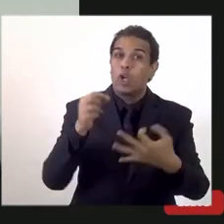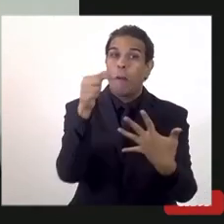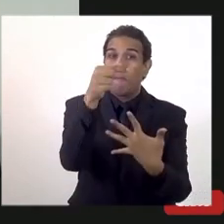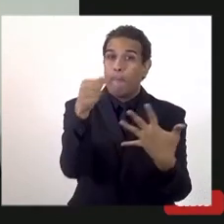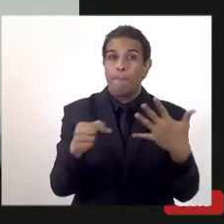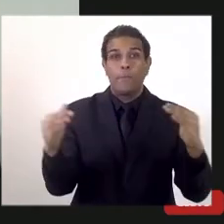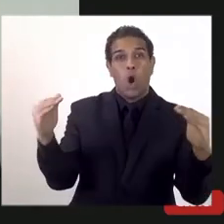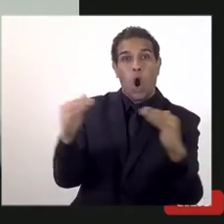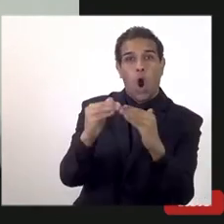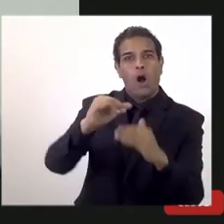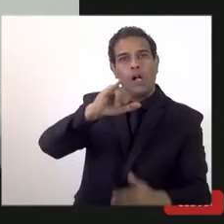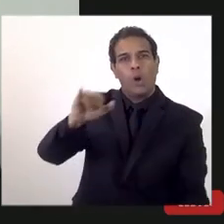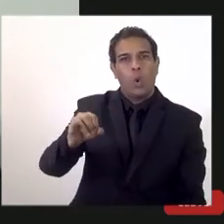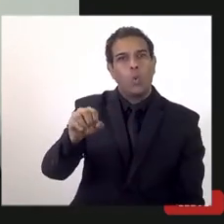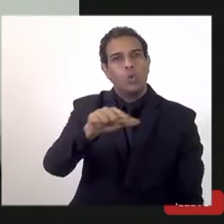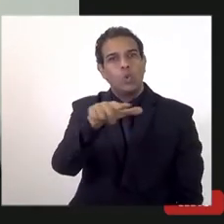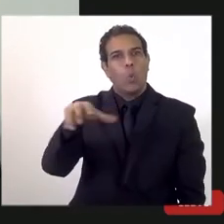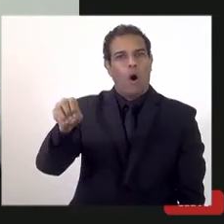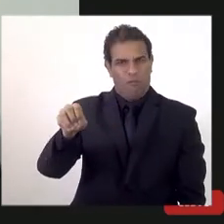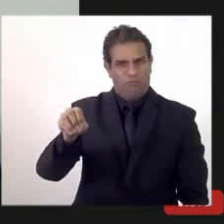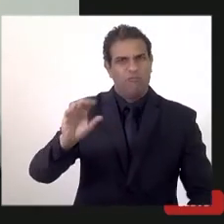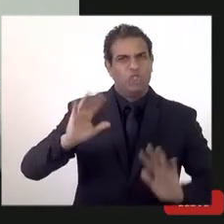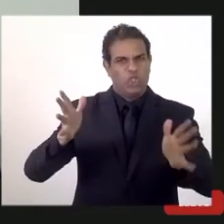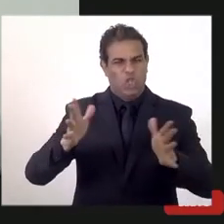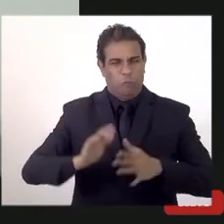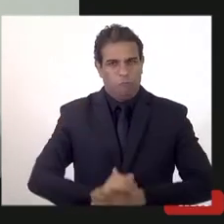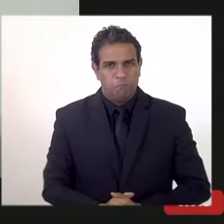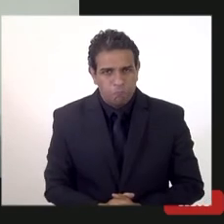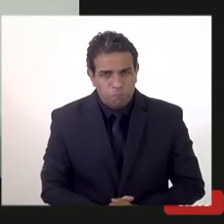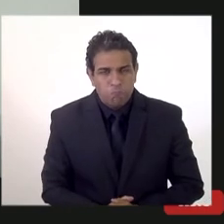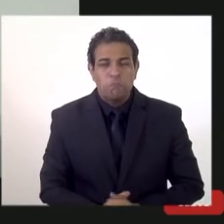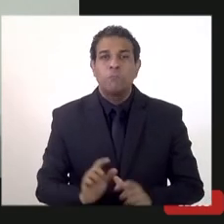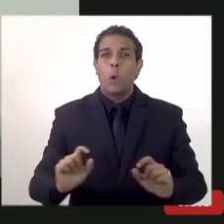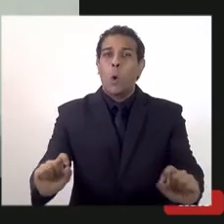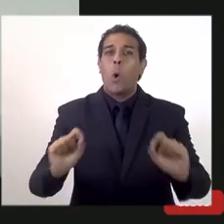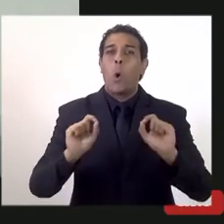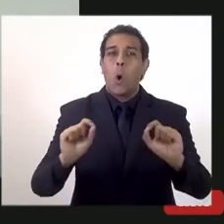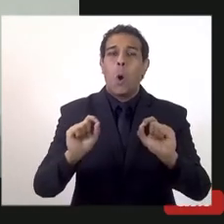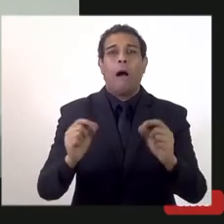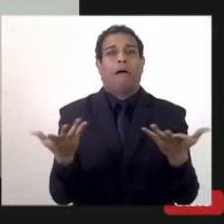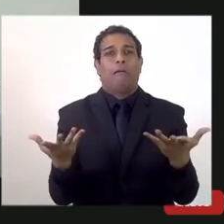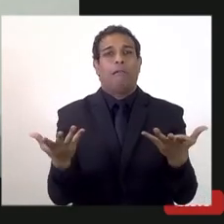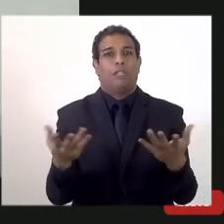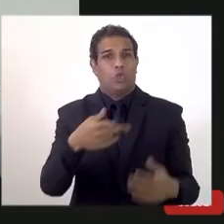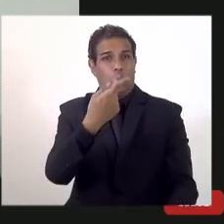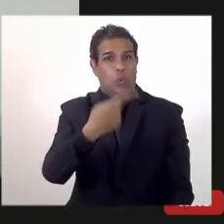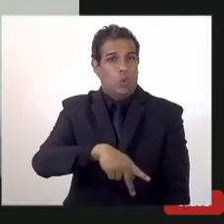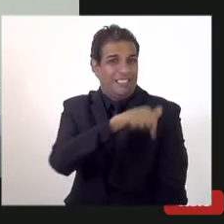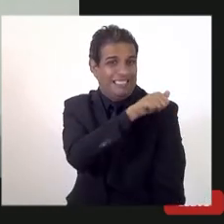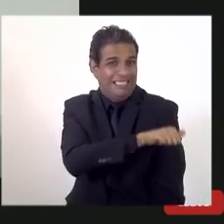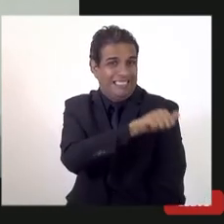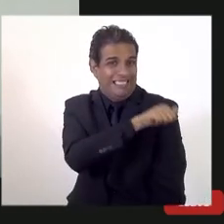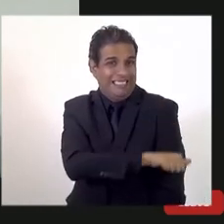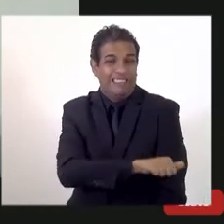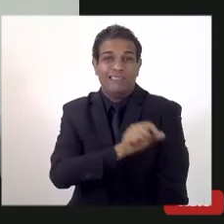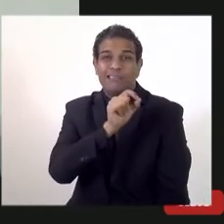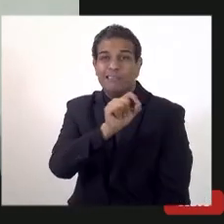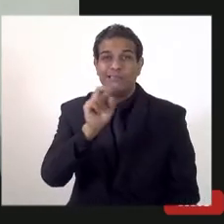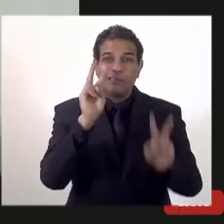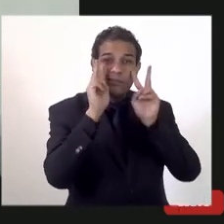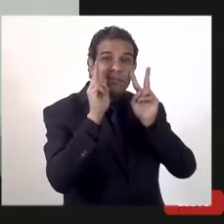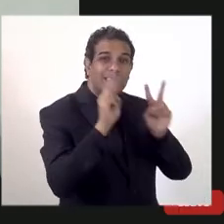o João havia mencionado. Acho que a gente tem uma questão no Rio de Janeiro que é uma questão de